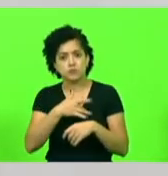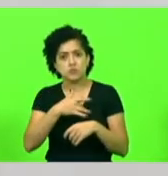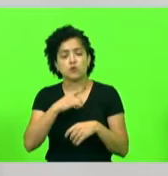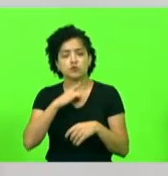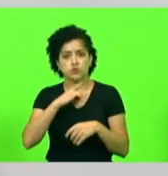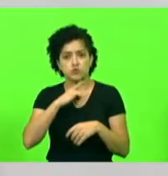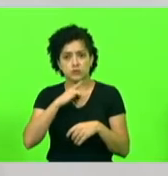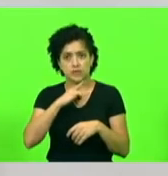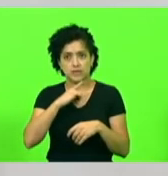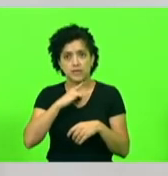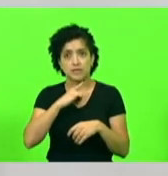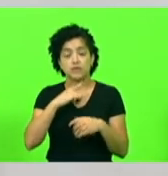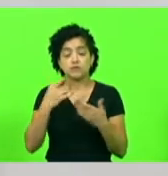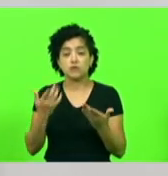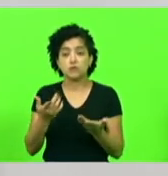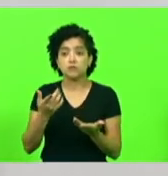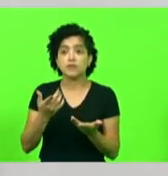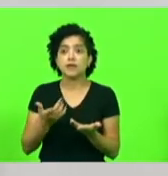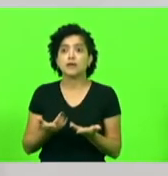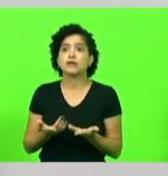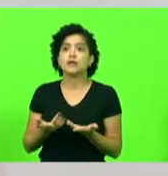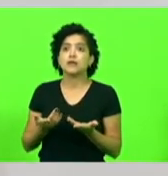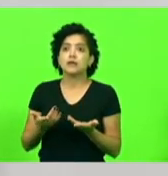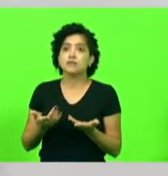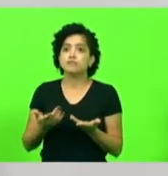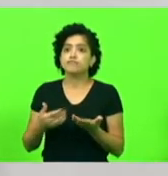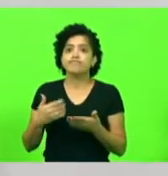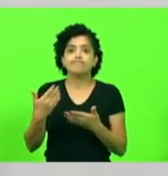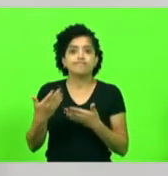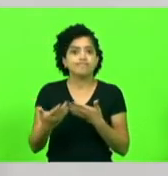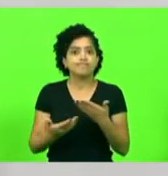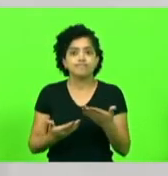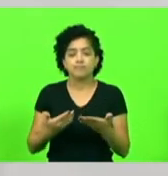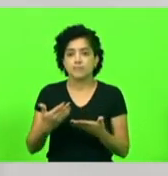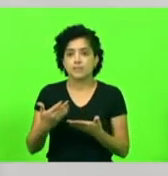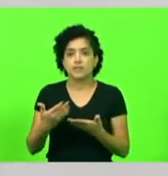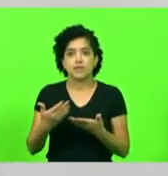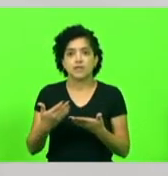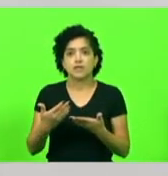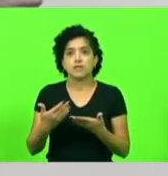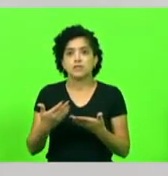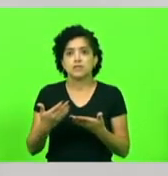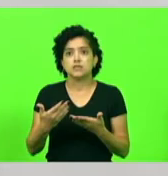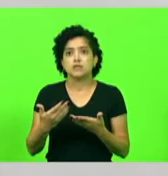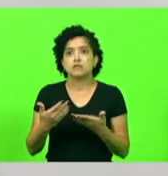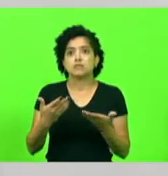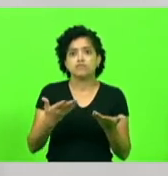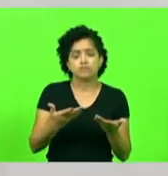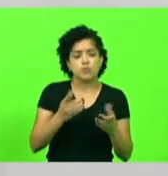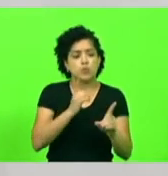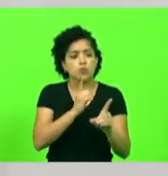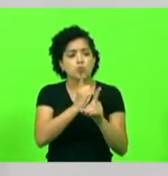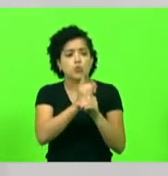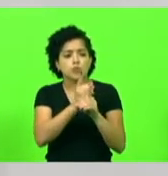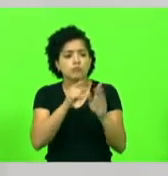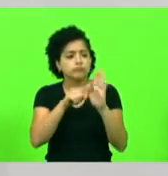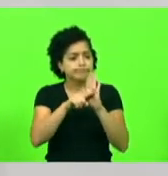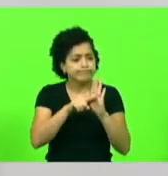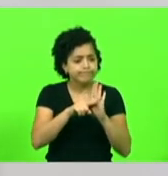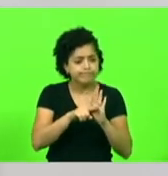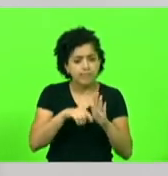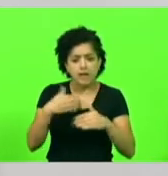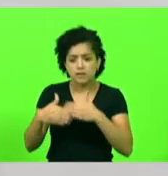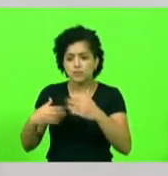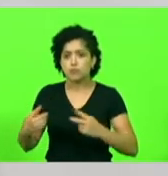vocês vejam pelo relato, muito rapidamente acessando, né? Descubro, faço biópsia, cirurgia.